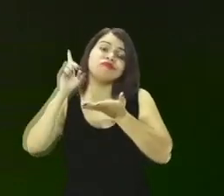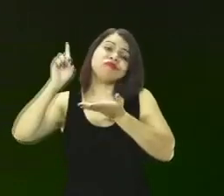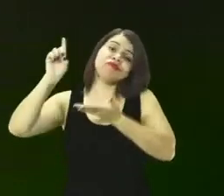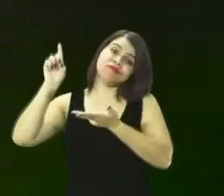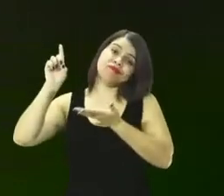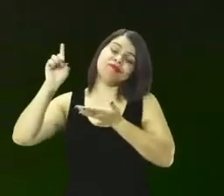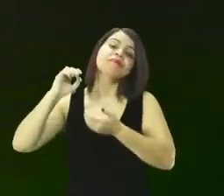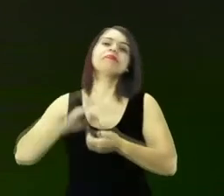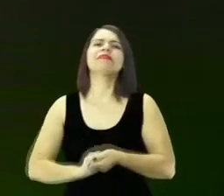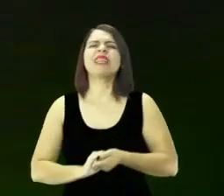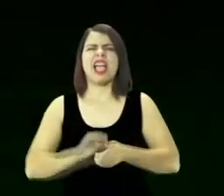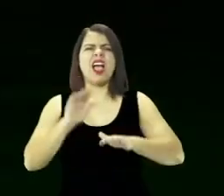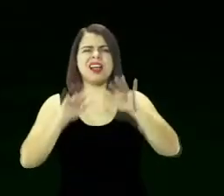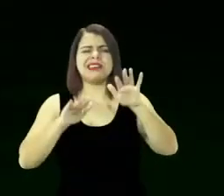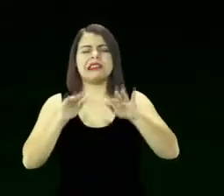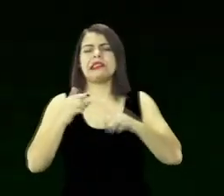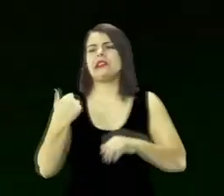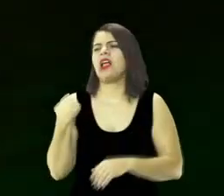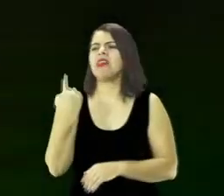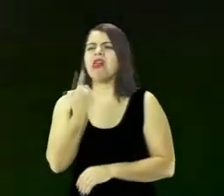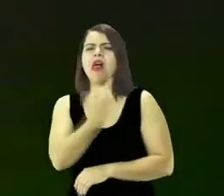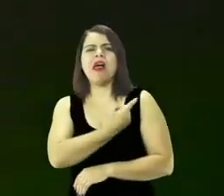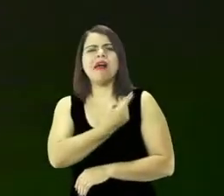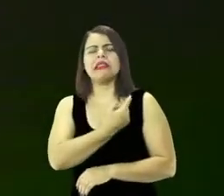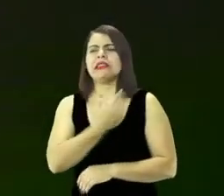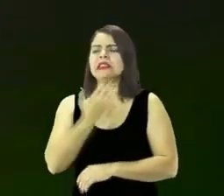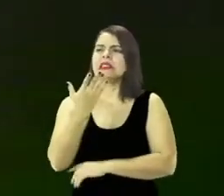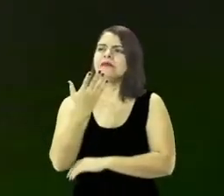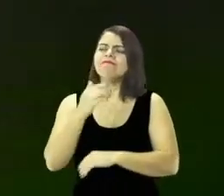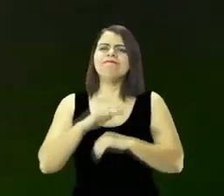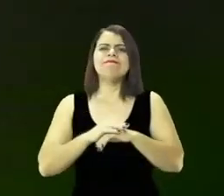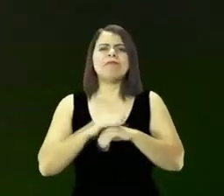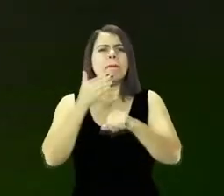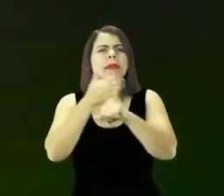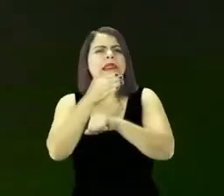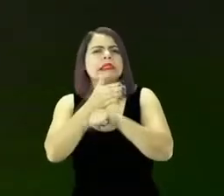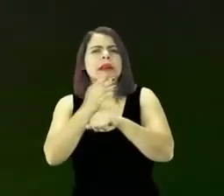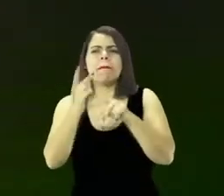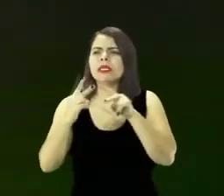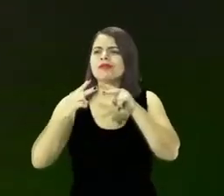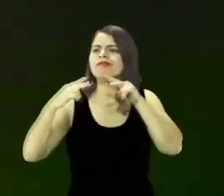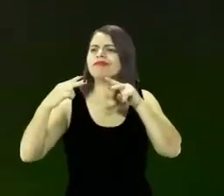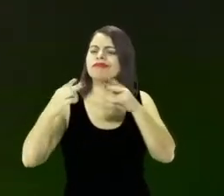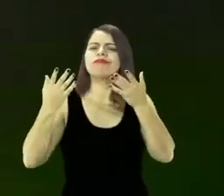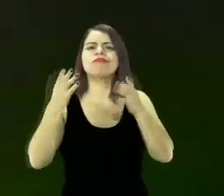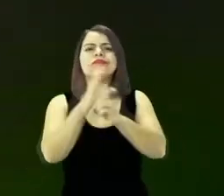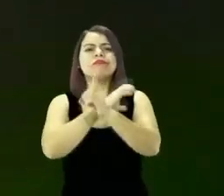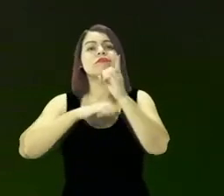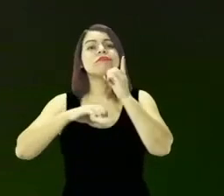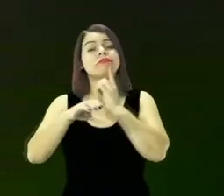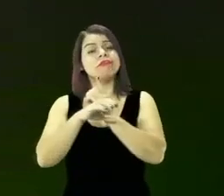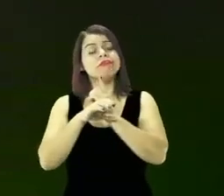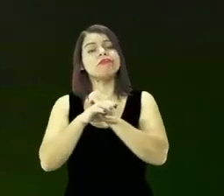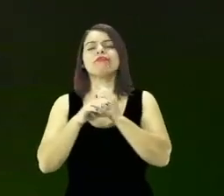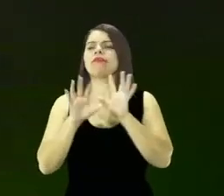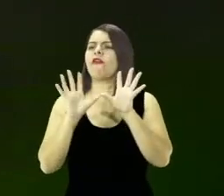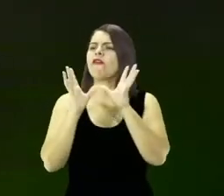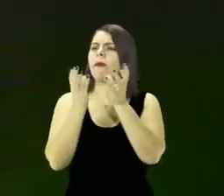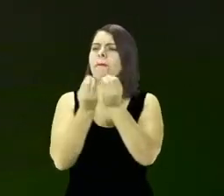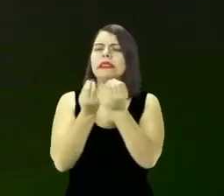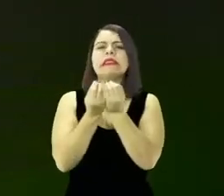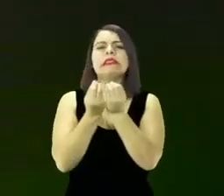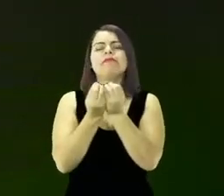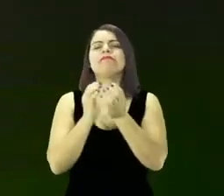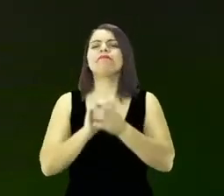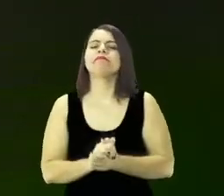Talvez muitos de nós que estamos aqui participando deste culto pela manhã, desta reunião, deste encontro da família de